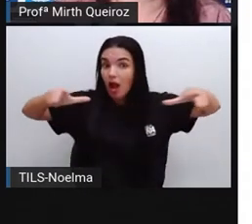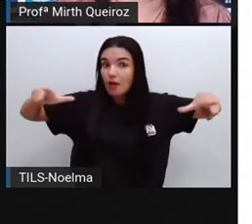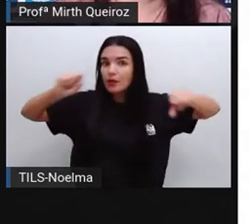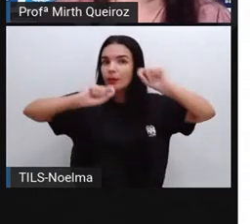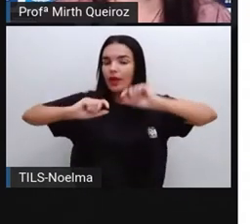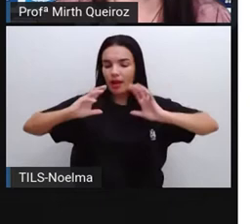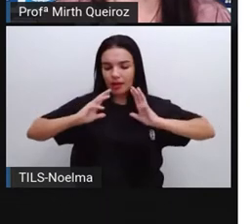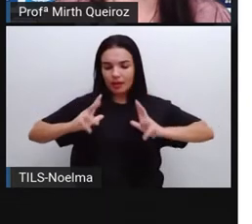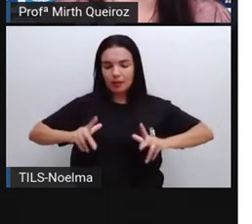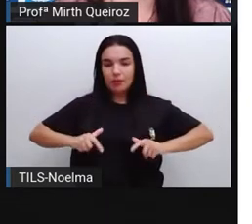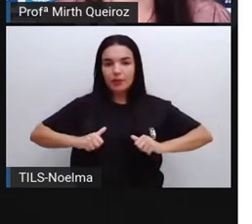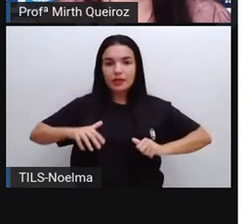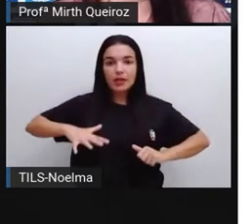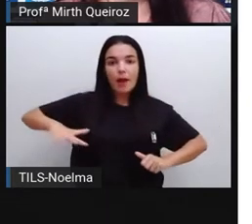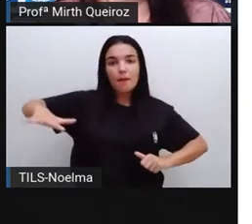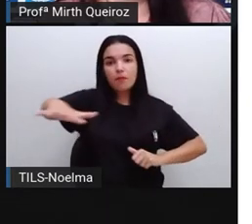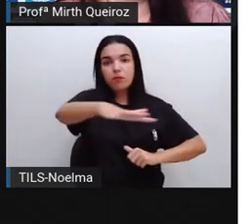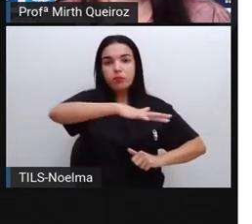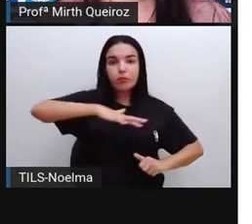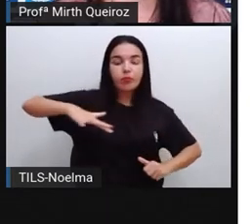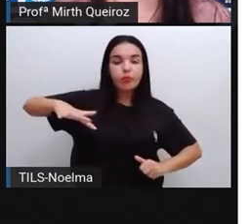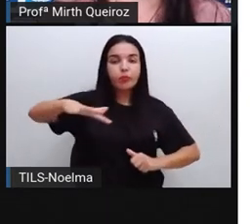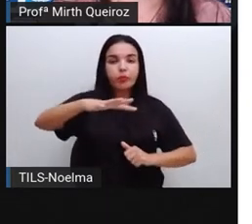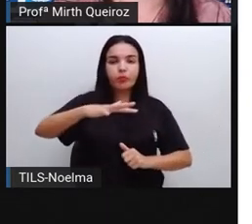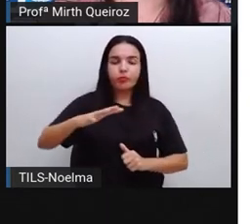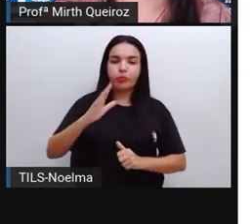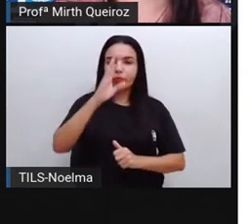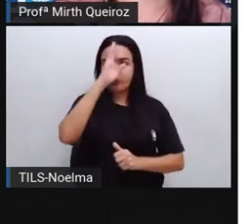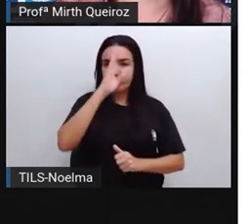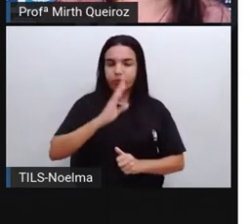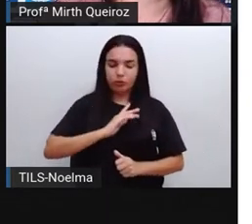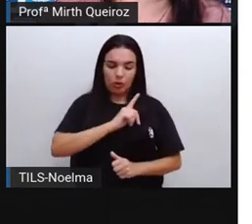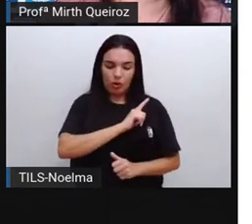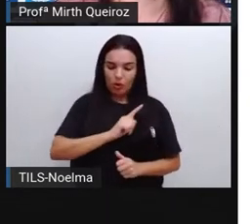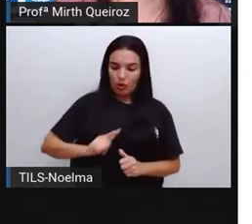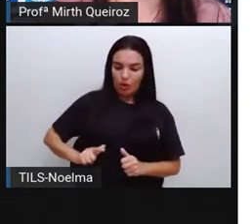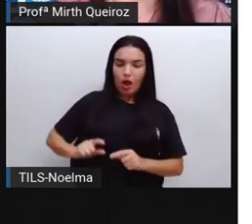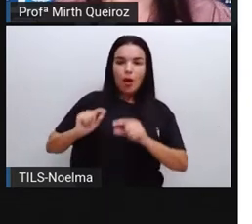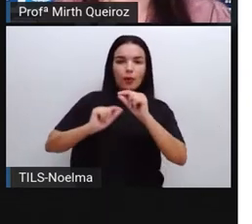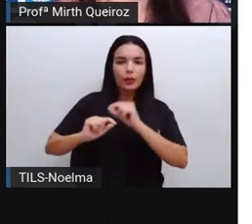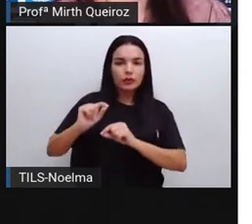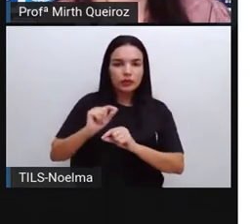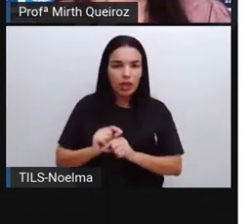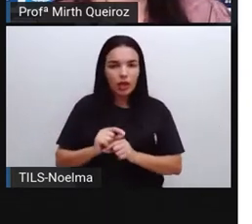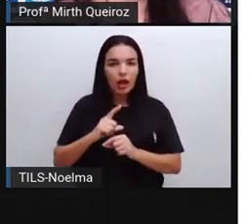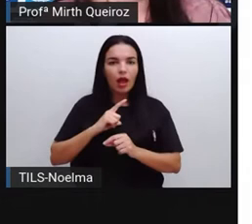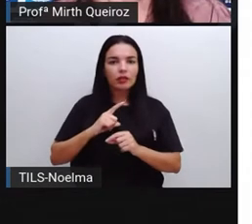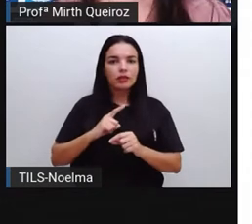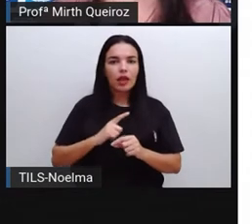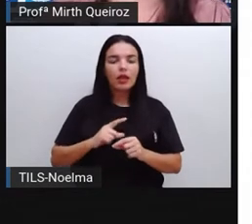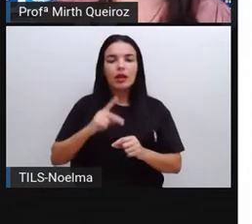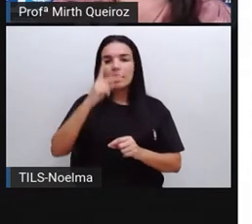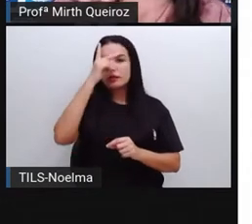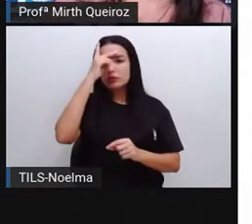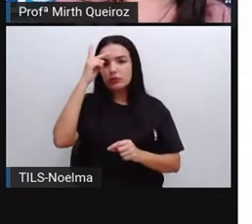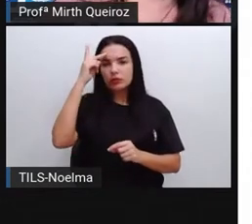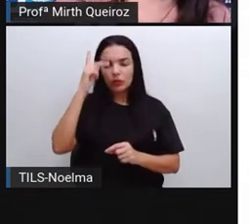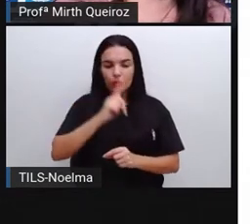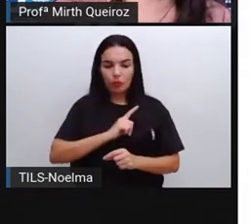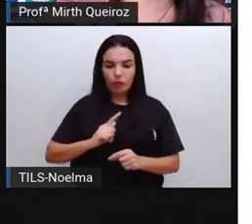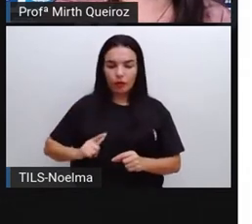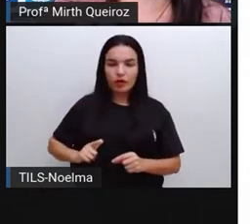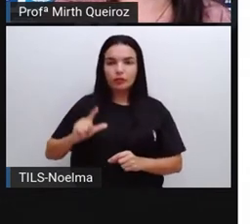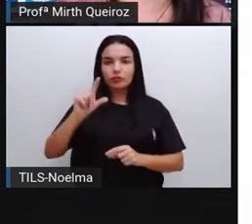dizer que o saneamento básico são as medidas adotadas sobre o meio ambiente, que tem como